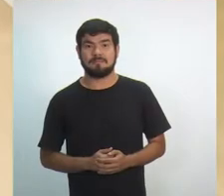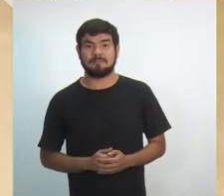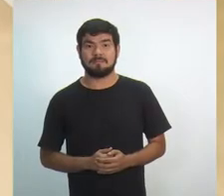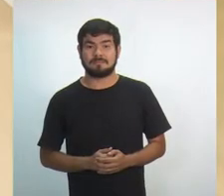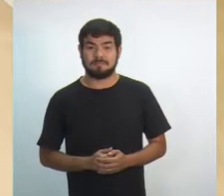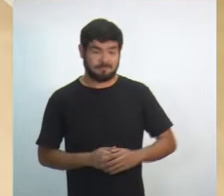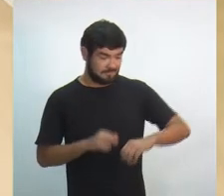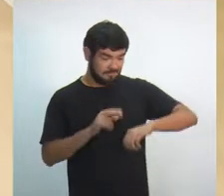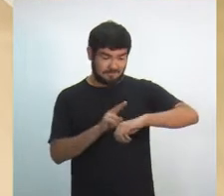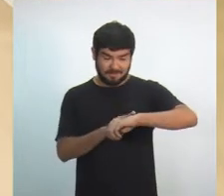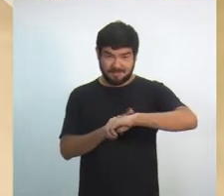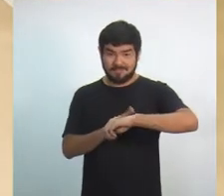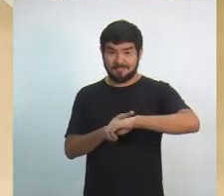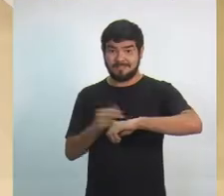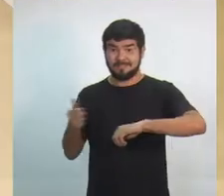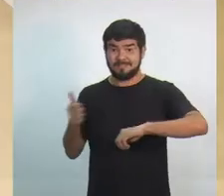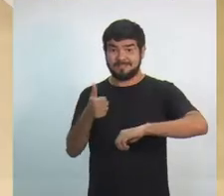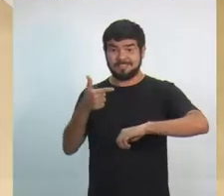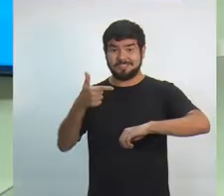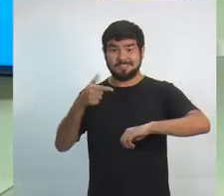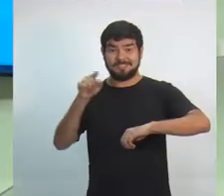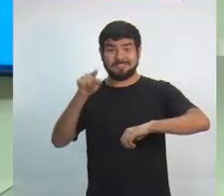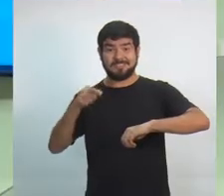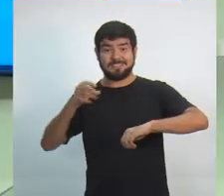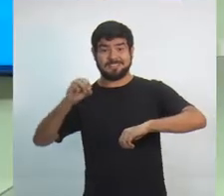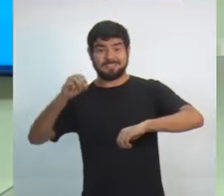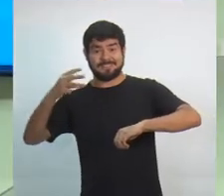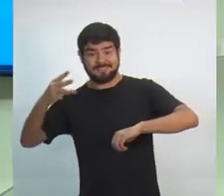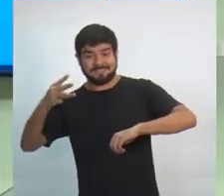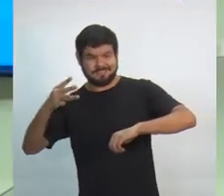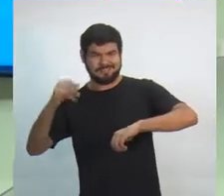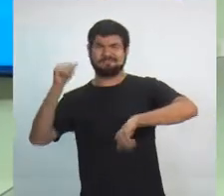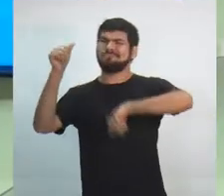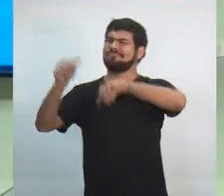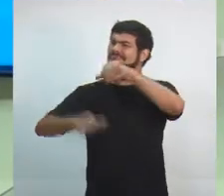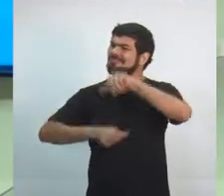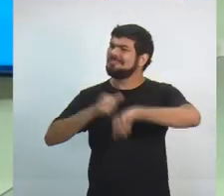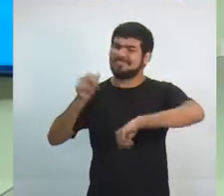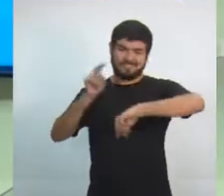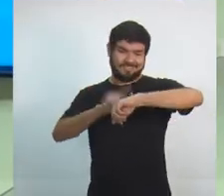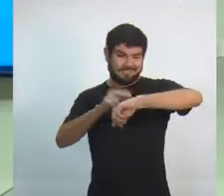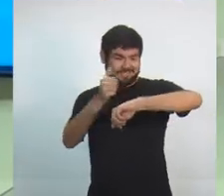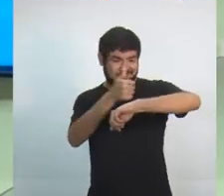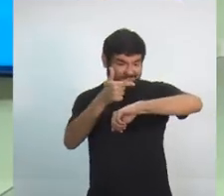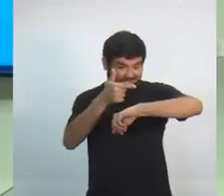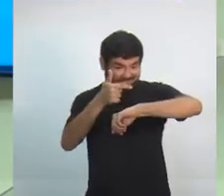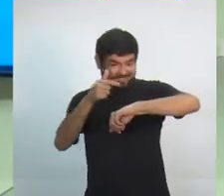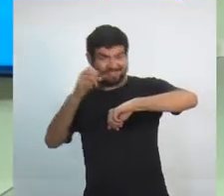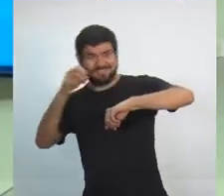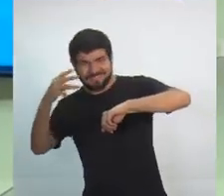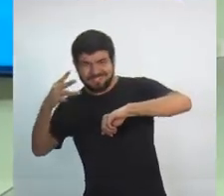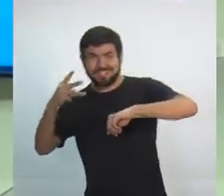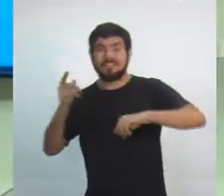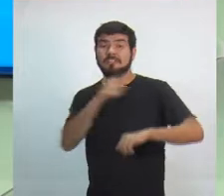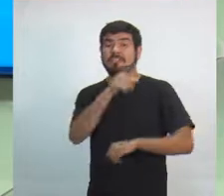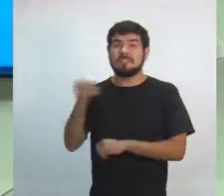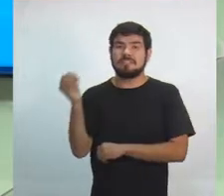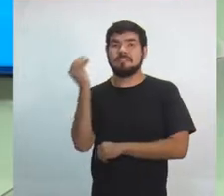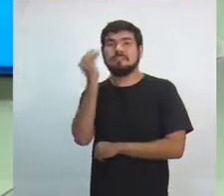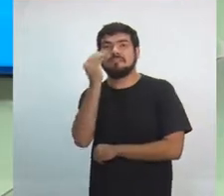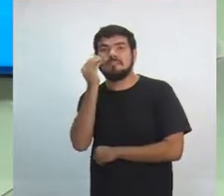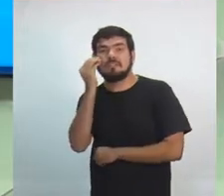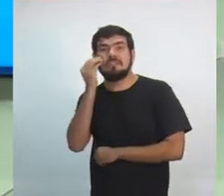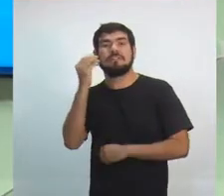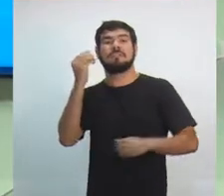São 12 horas e 3 minutos, ia dizer 12 e 2, mas mudou o relógio agora, 12 horas e 3 minutinhos, você que está acompanhando aqui o nosso programa